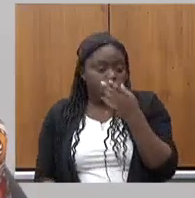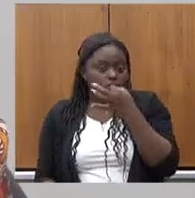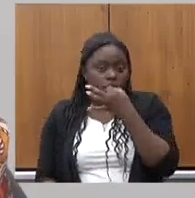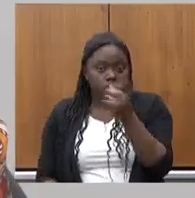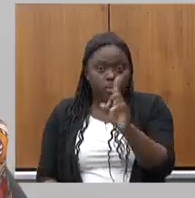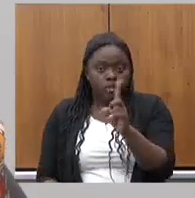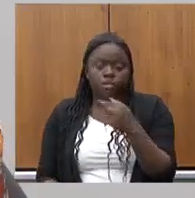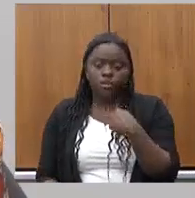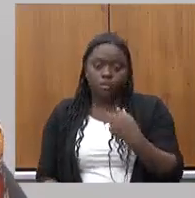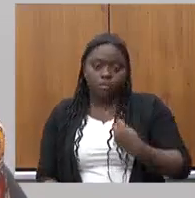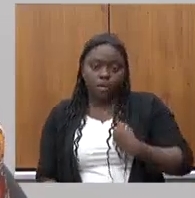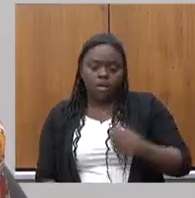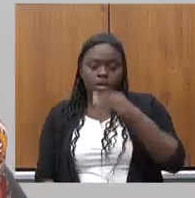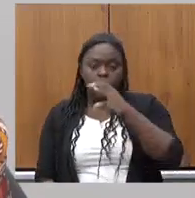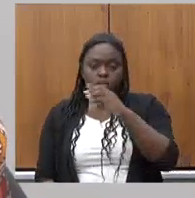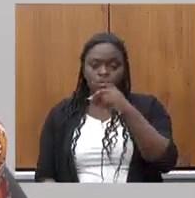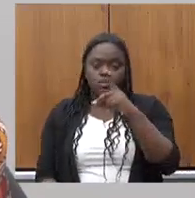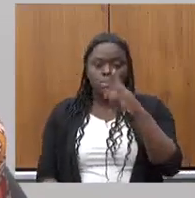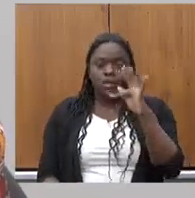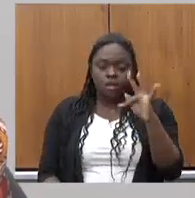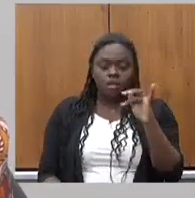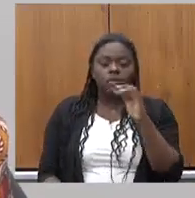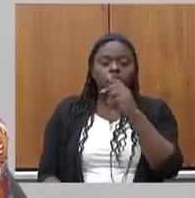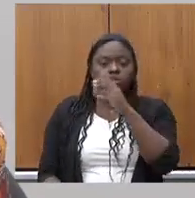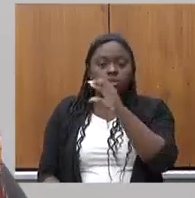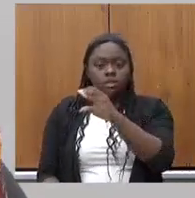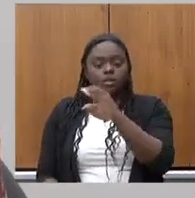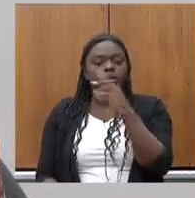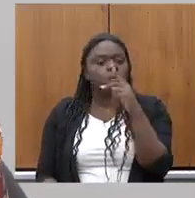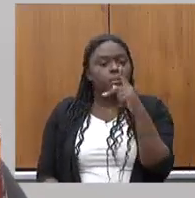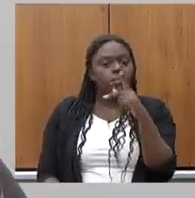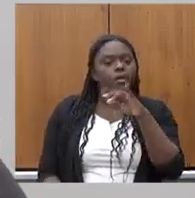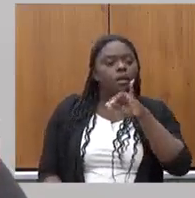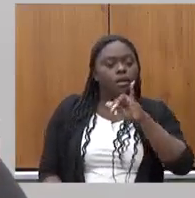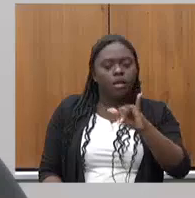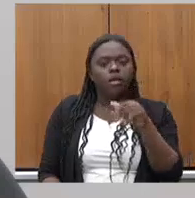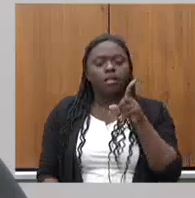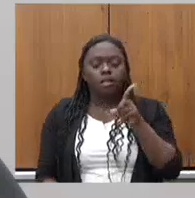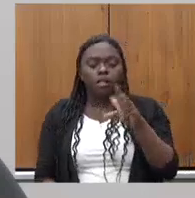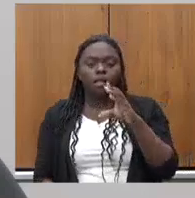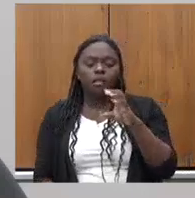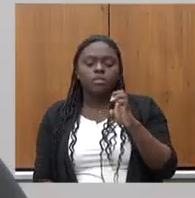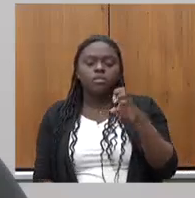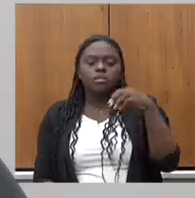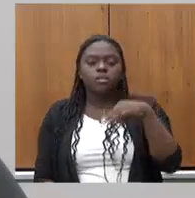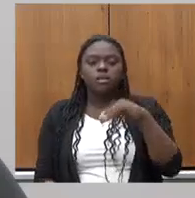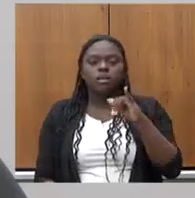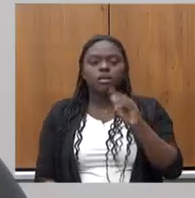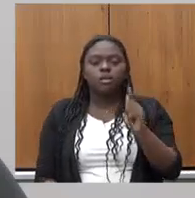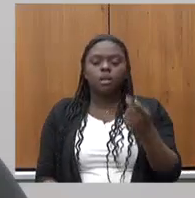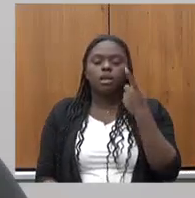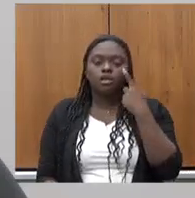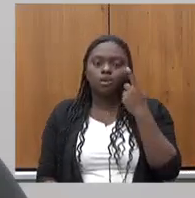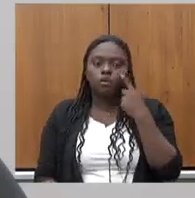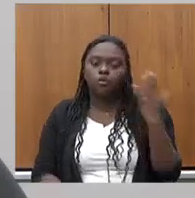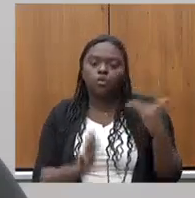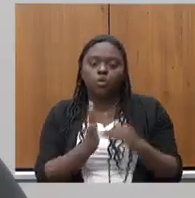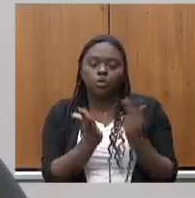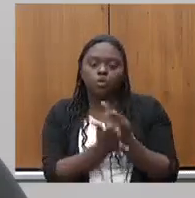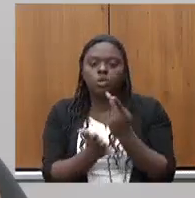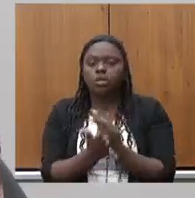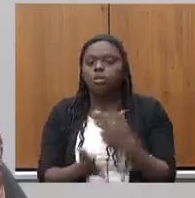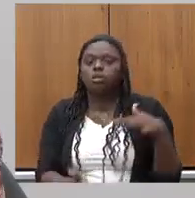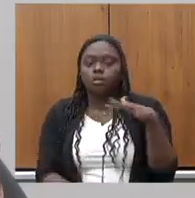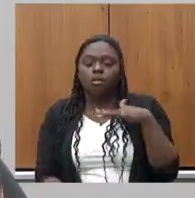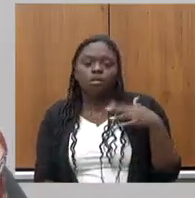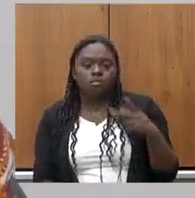eu participei de uma CPI no caso da Semig e nós fizemos apuração das irregularidades no âmbito da direção da Semig então